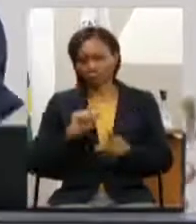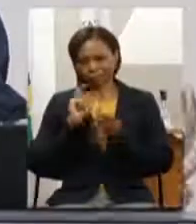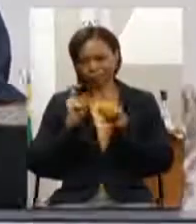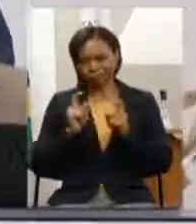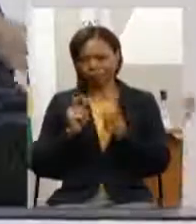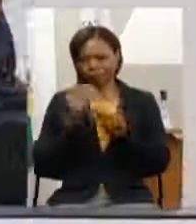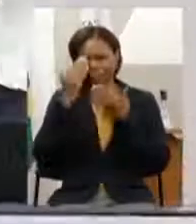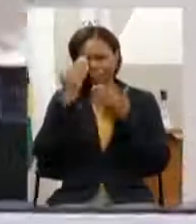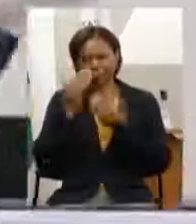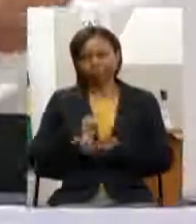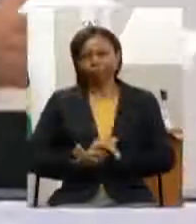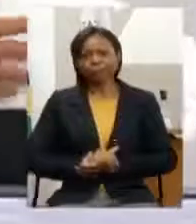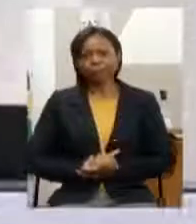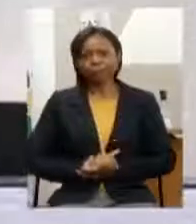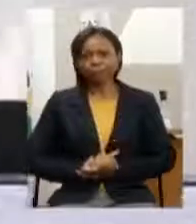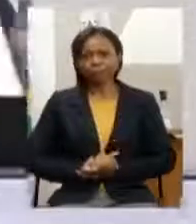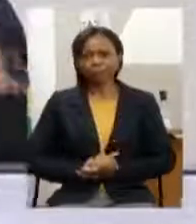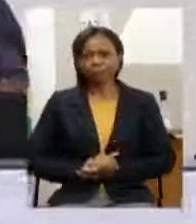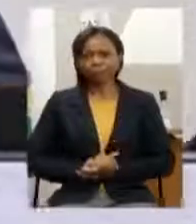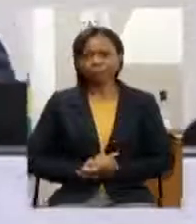e aí